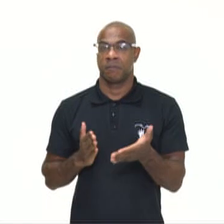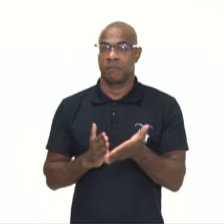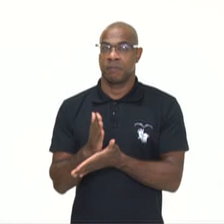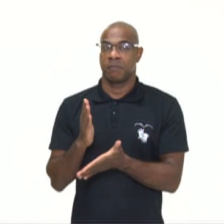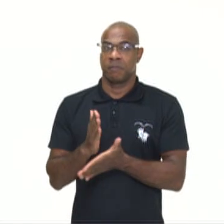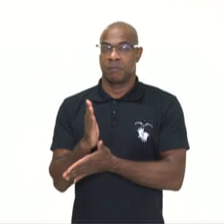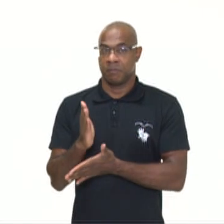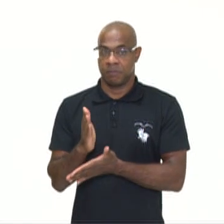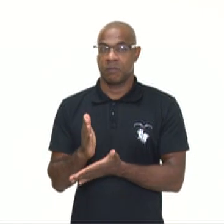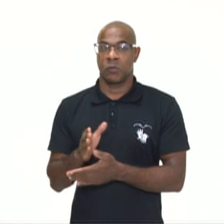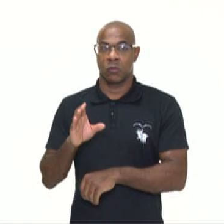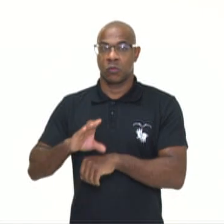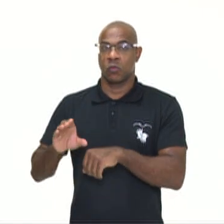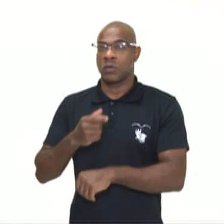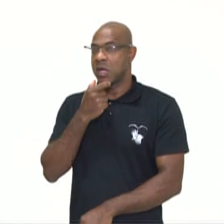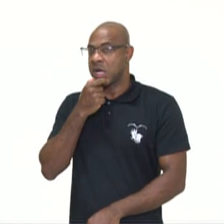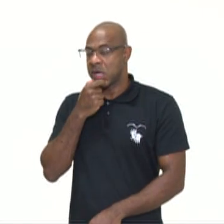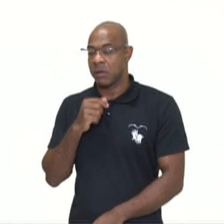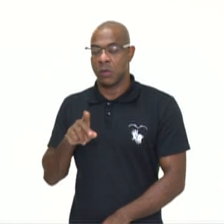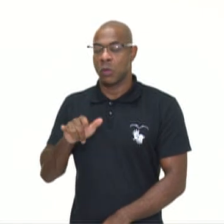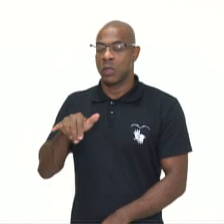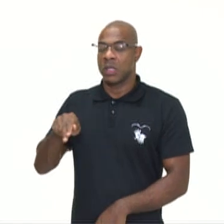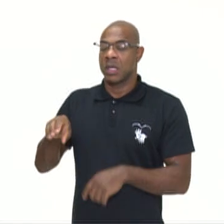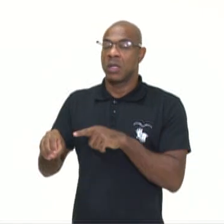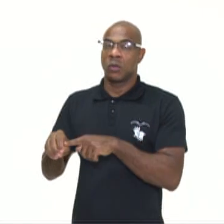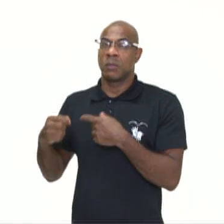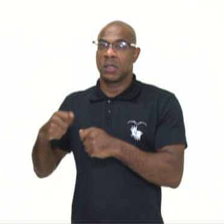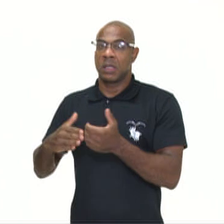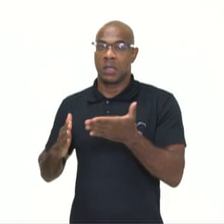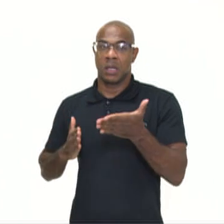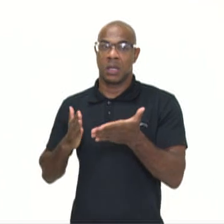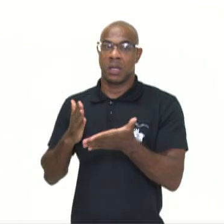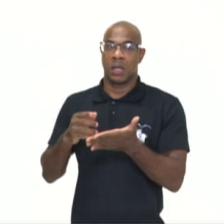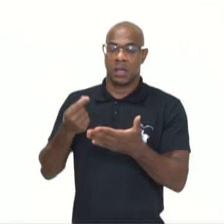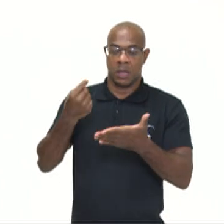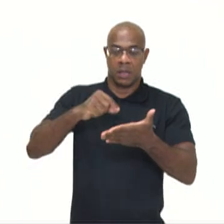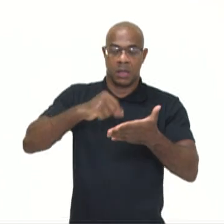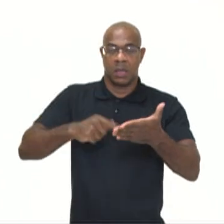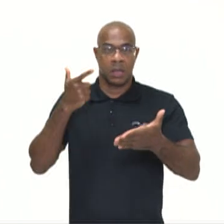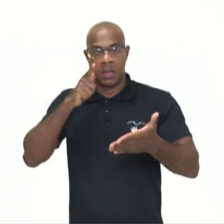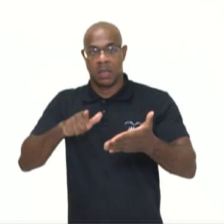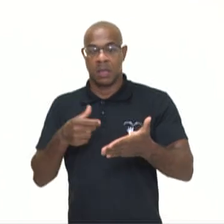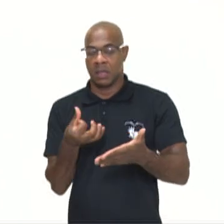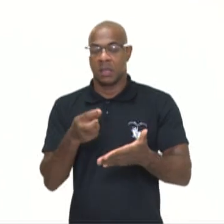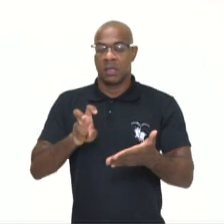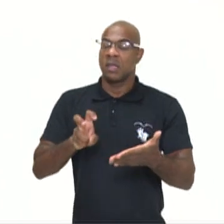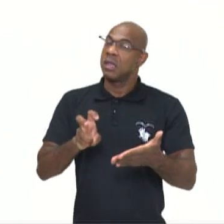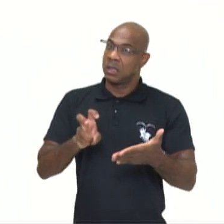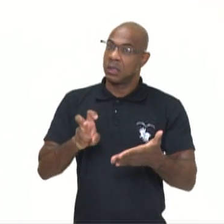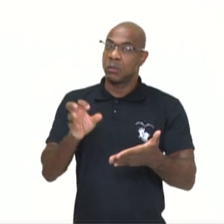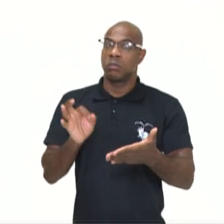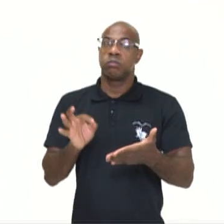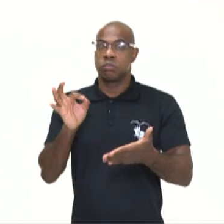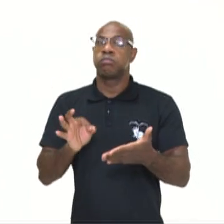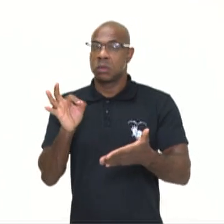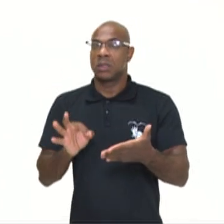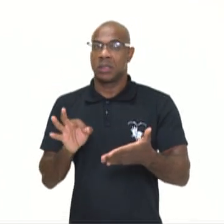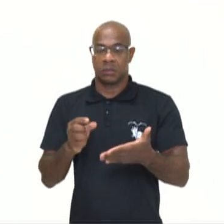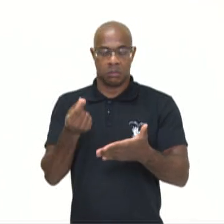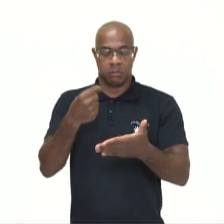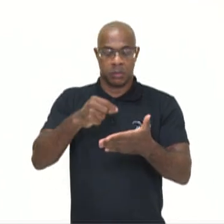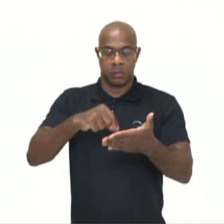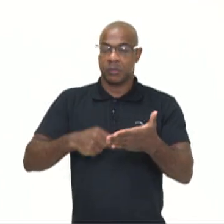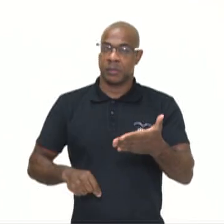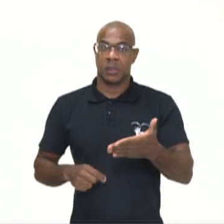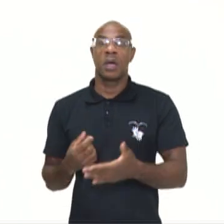um curso de inglês, Luciano precisa acertar, no mínimo, 65% das 80 questões de um teste. Quantas questões desse